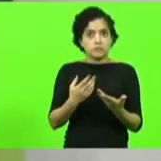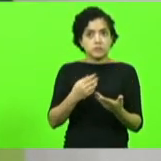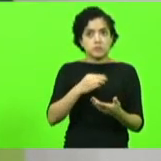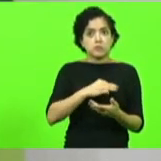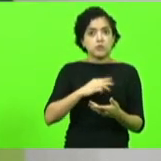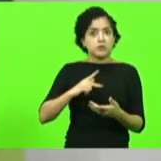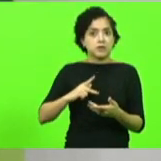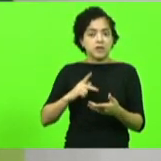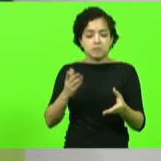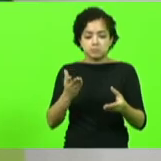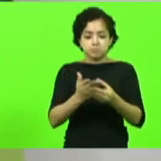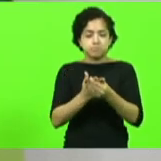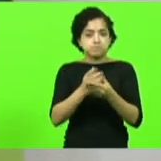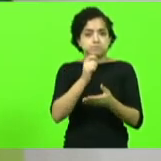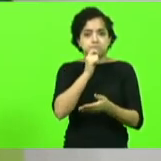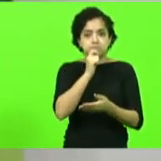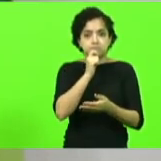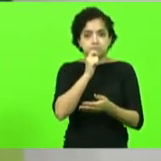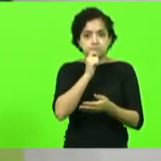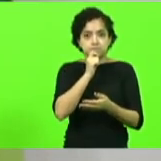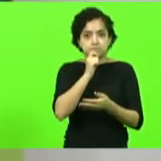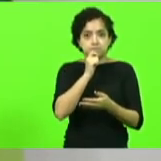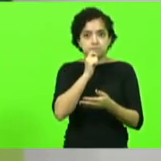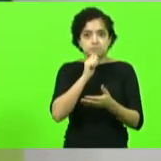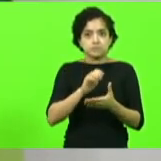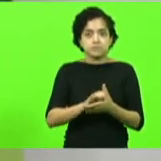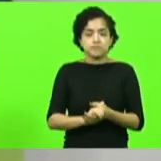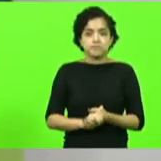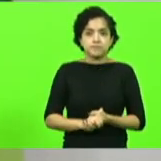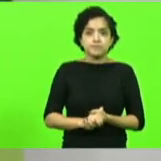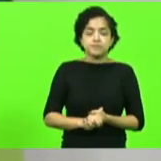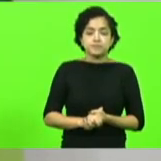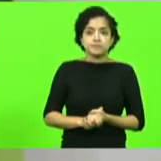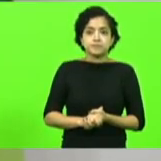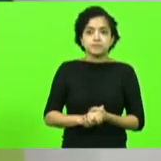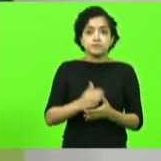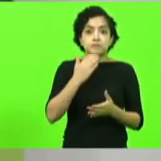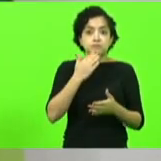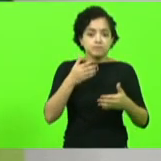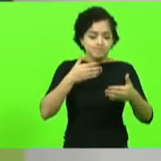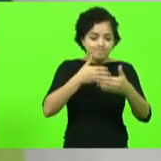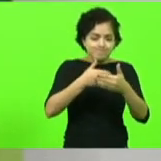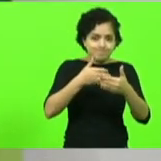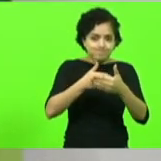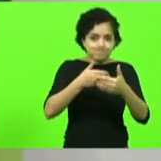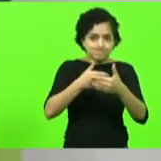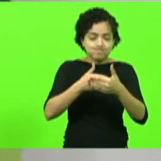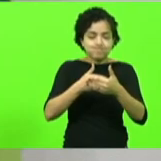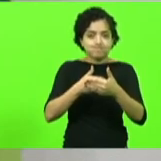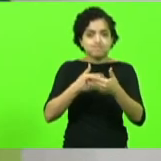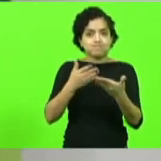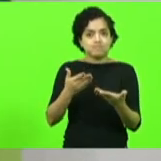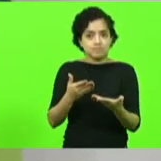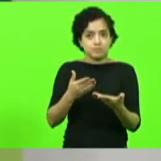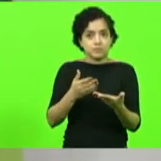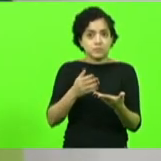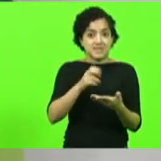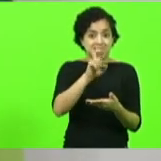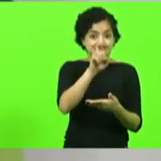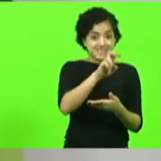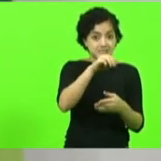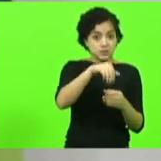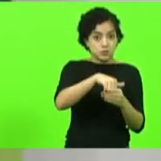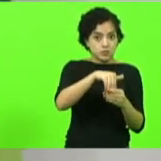ainda não ajuizou a ação de improbidade administrativa pedindo o bloqueio do governador Carlos Moisés aqueles cinco votos